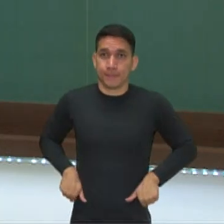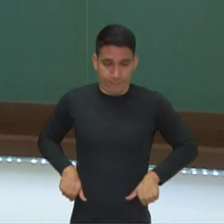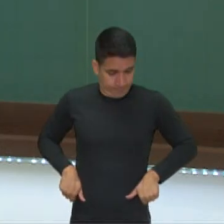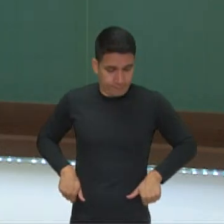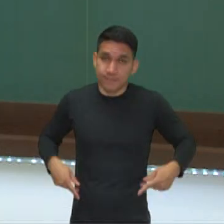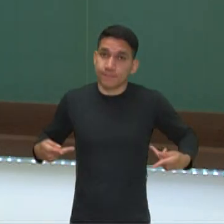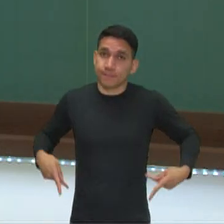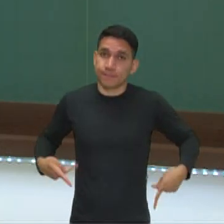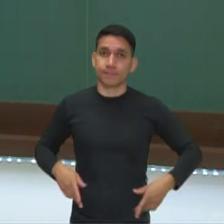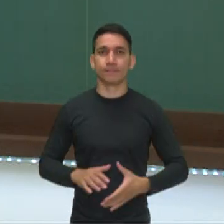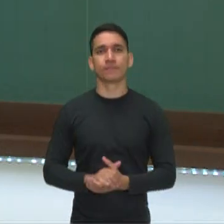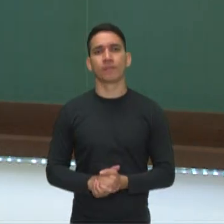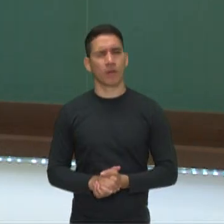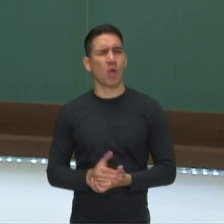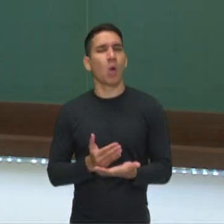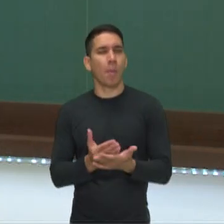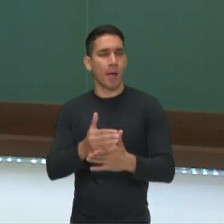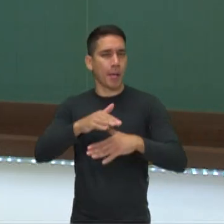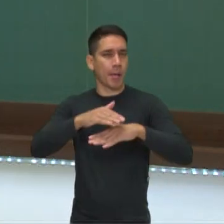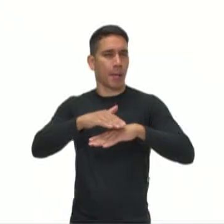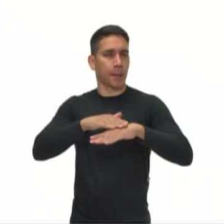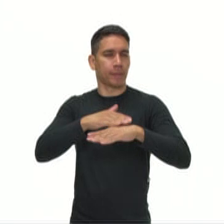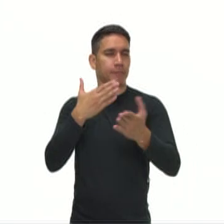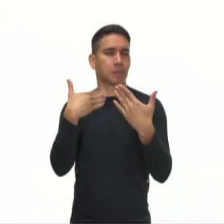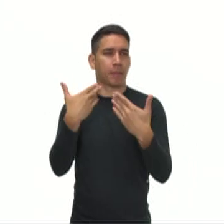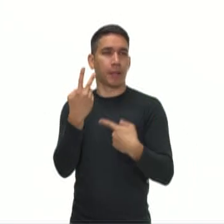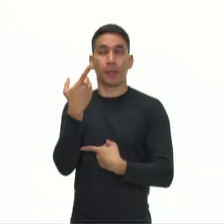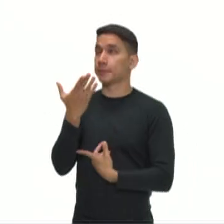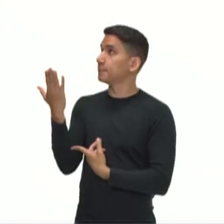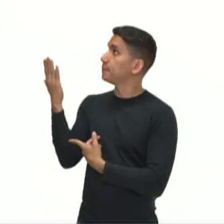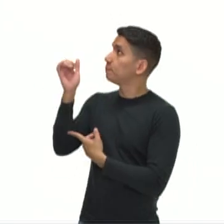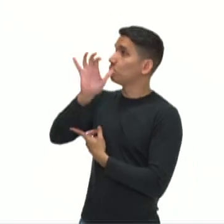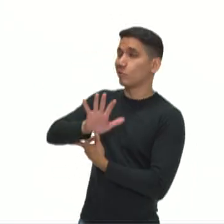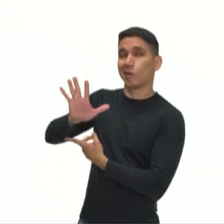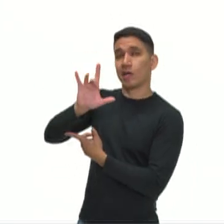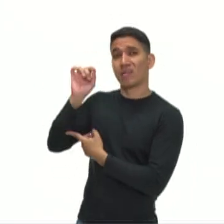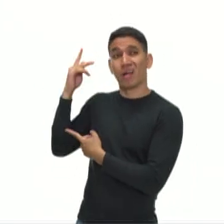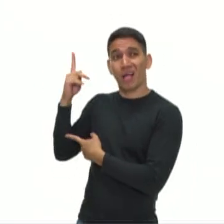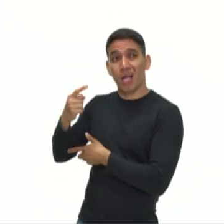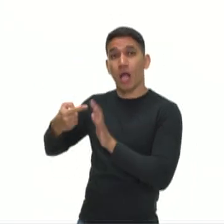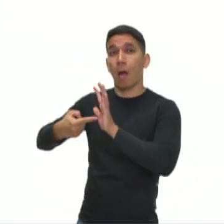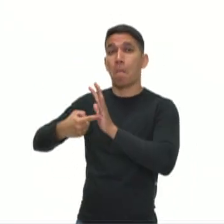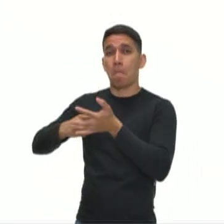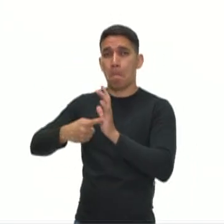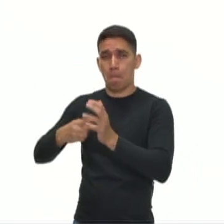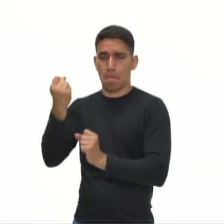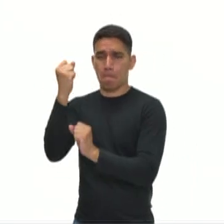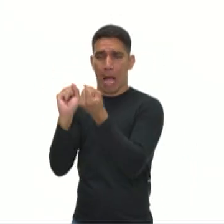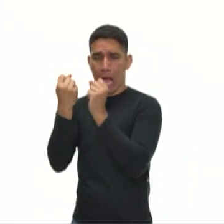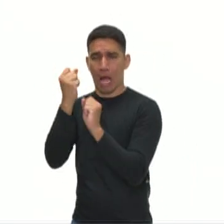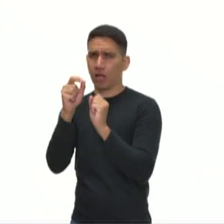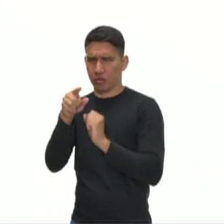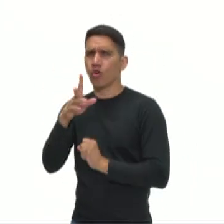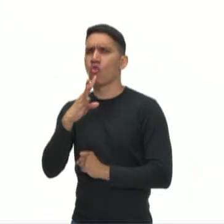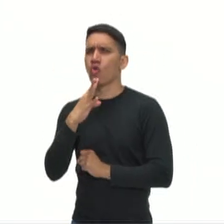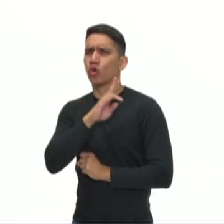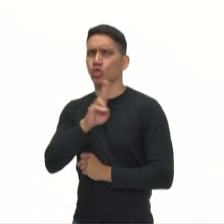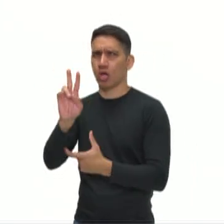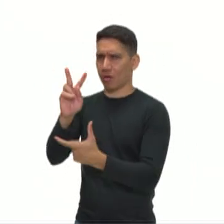Vamos começar então conversando um pouquinho sobre esta imagem. Esta máquina, você já ouviu falar em